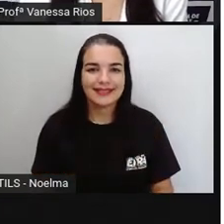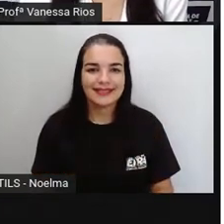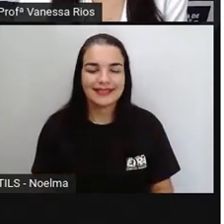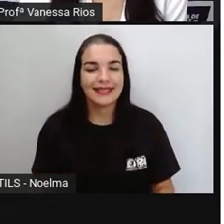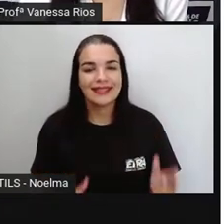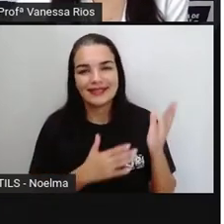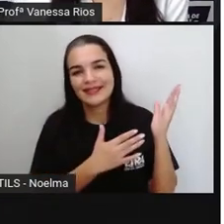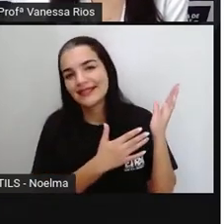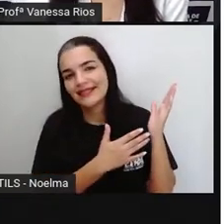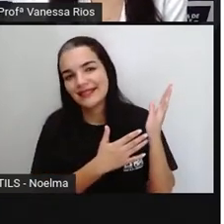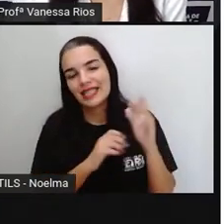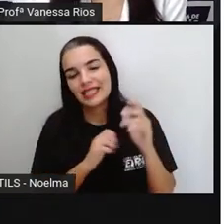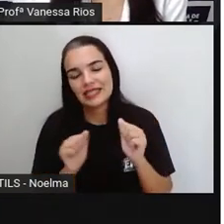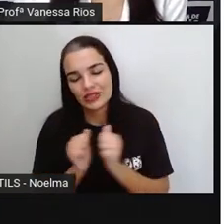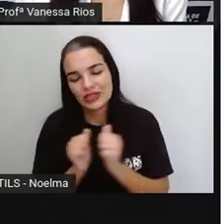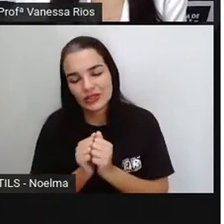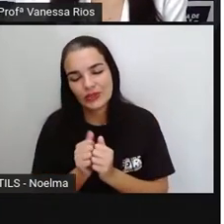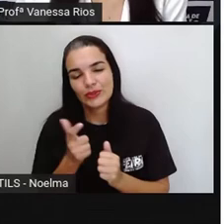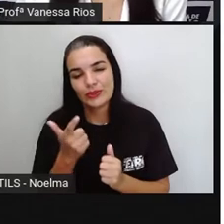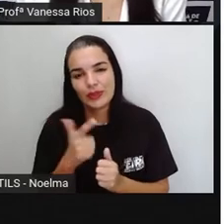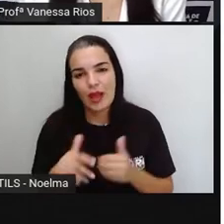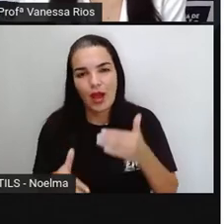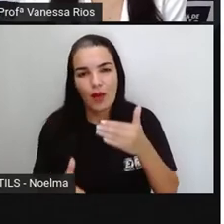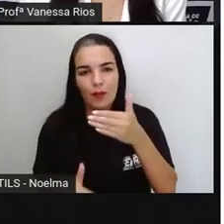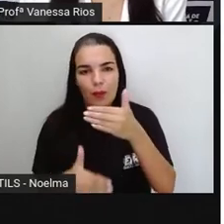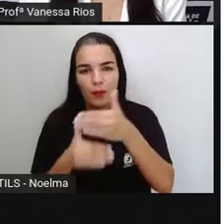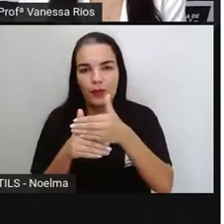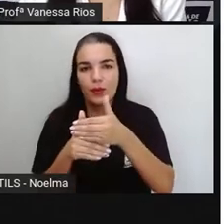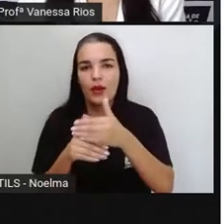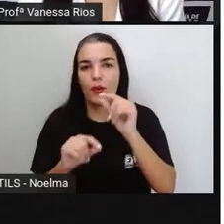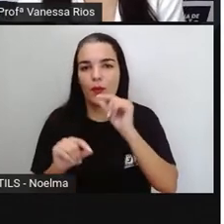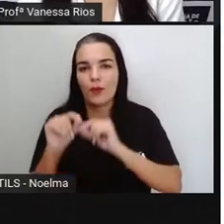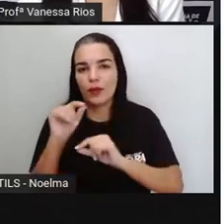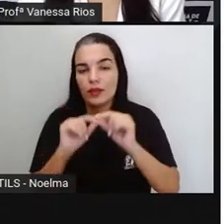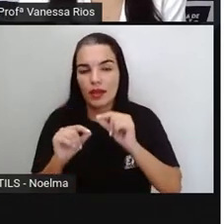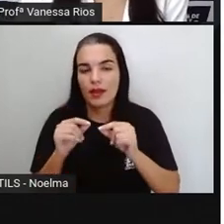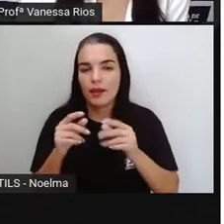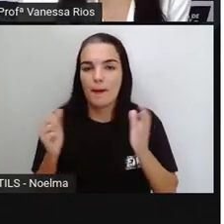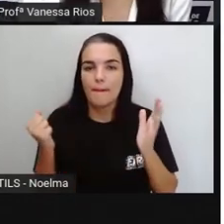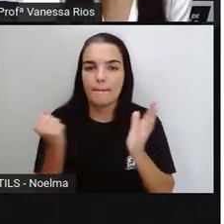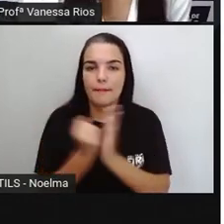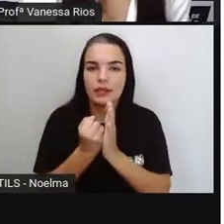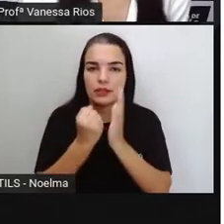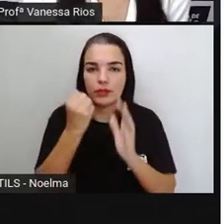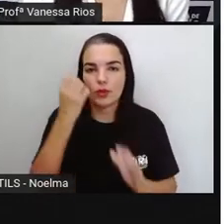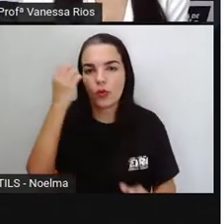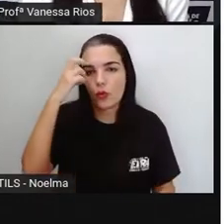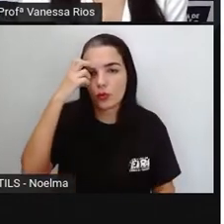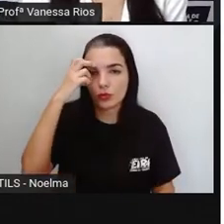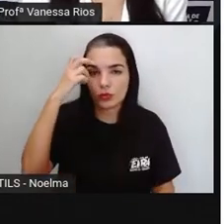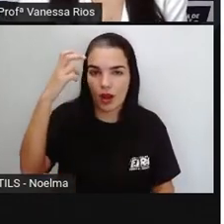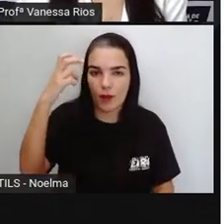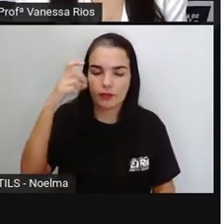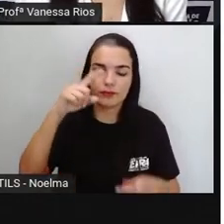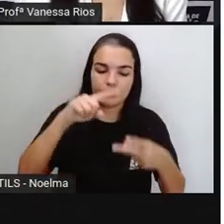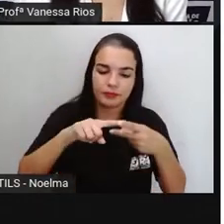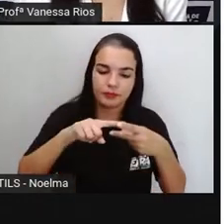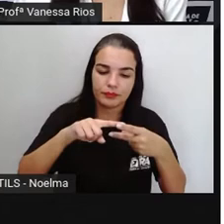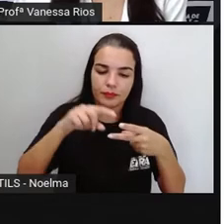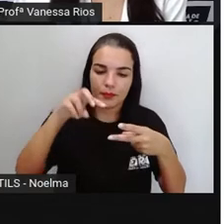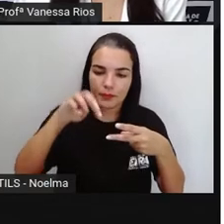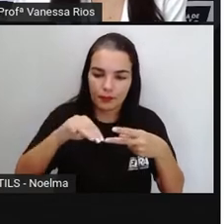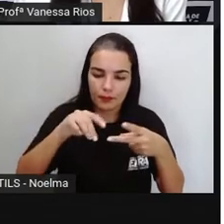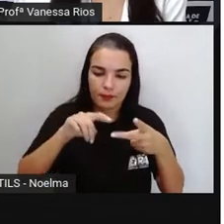a complementação dessa informação, para a gente entender o que é patrimônio cultural material e o que é patrimônio cultural